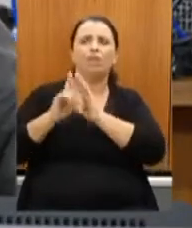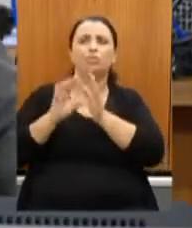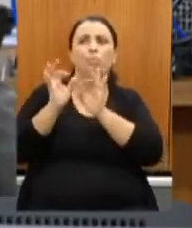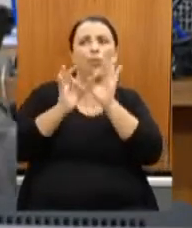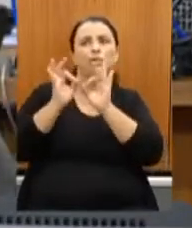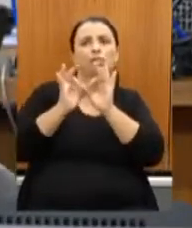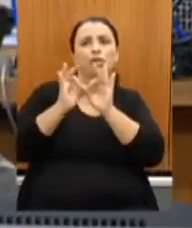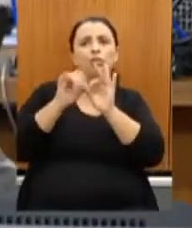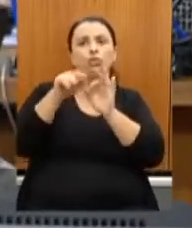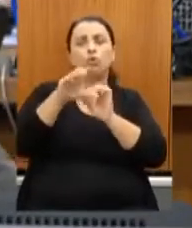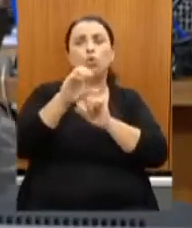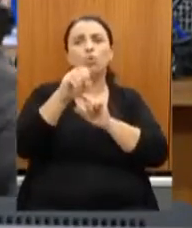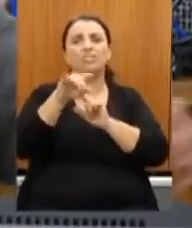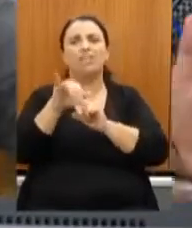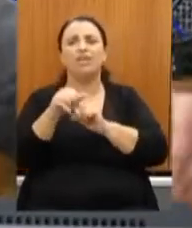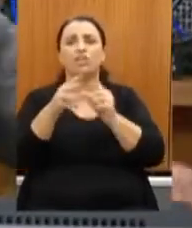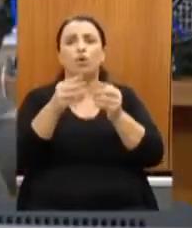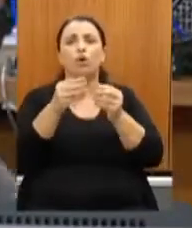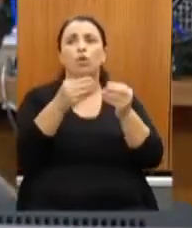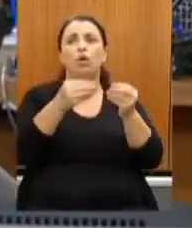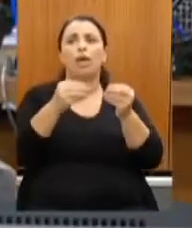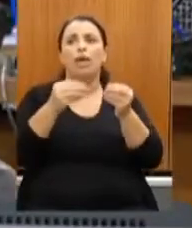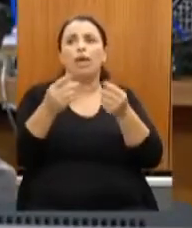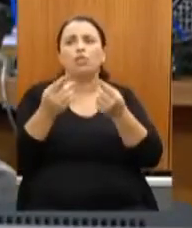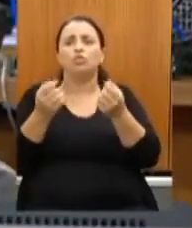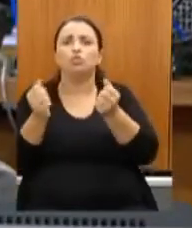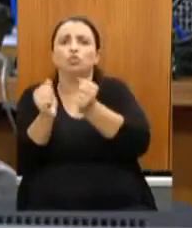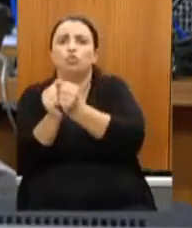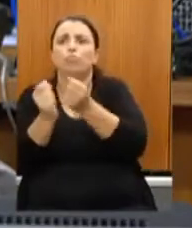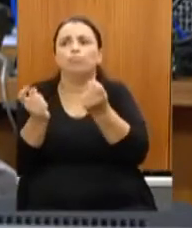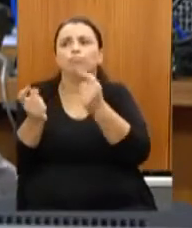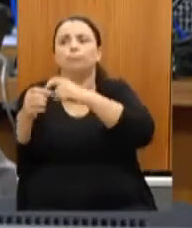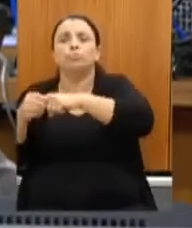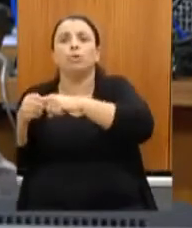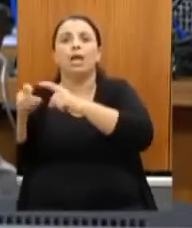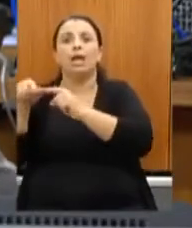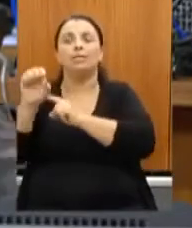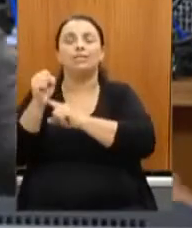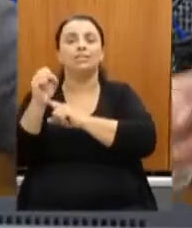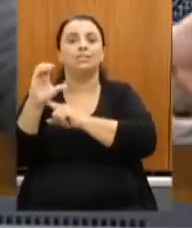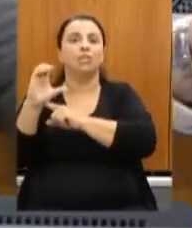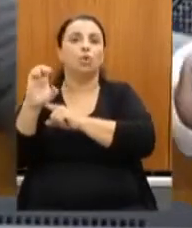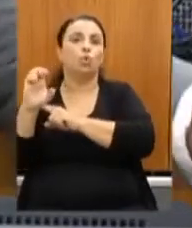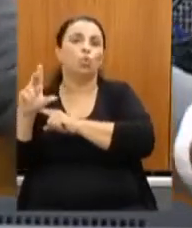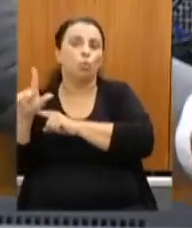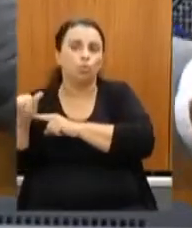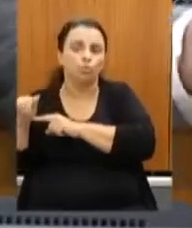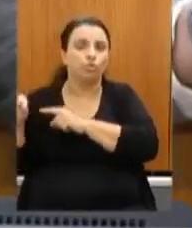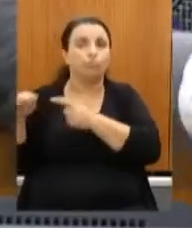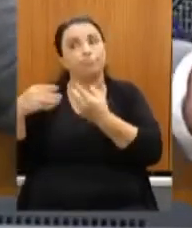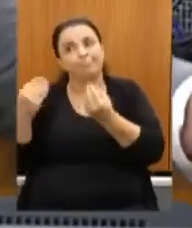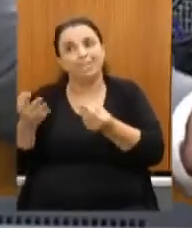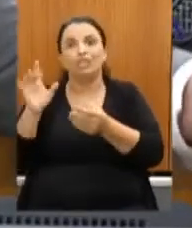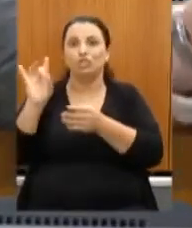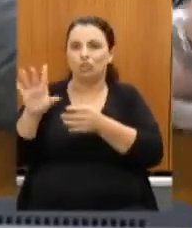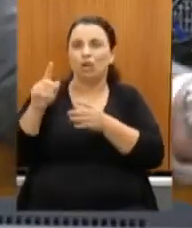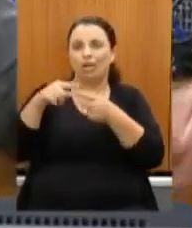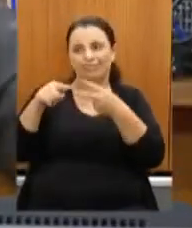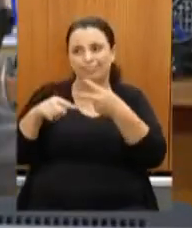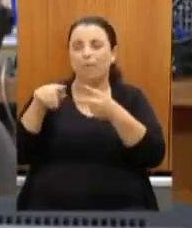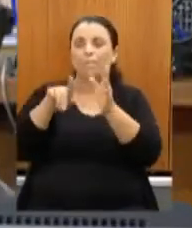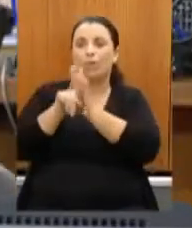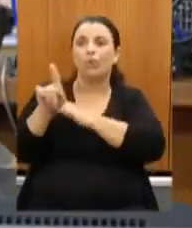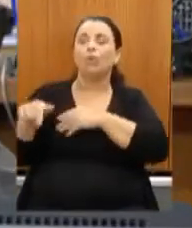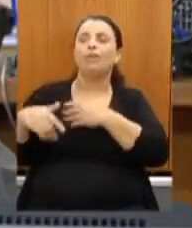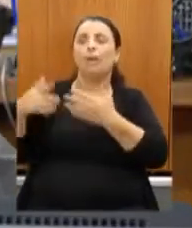esse diálogo obrigado e mais uma vez parabenizando aí pelo trabalho e também muito obrigado pelo apoio que o senhor